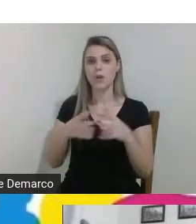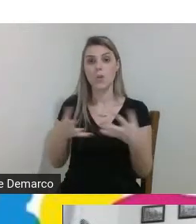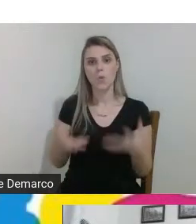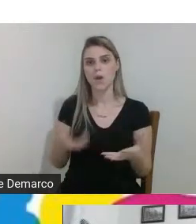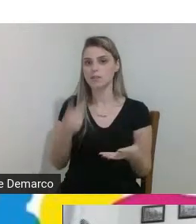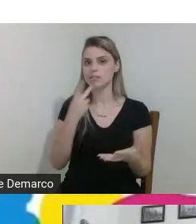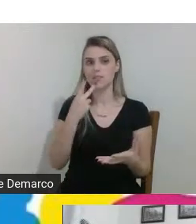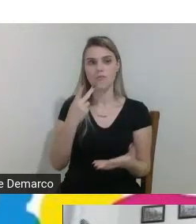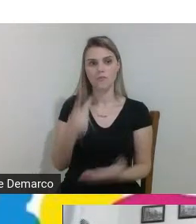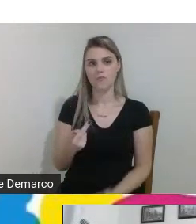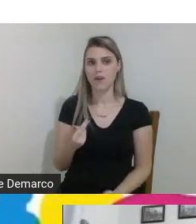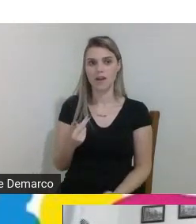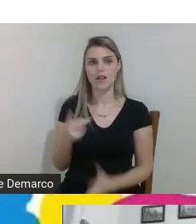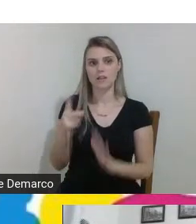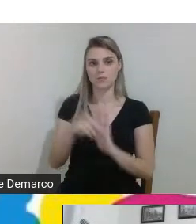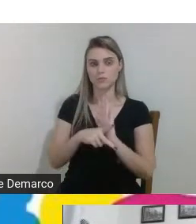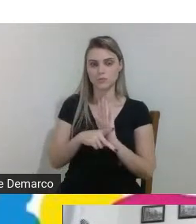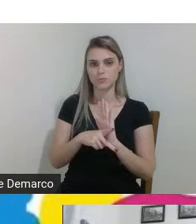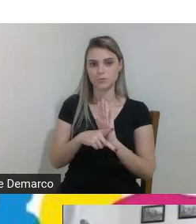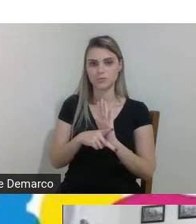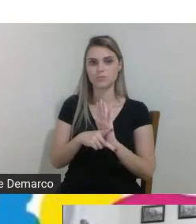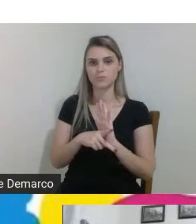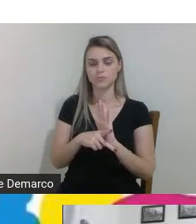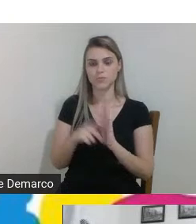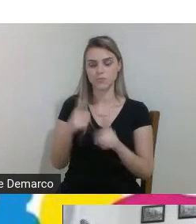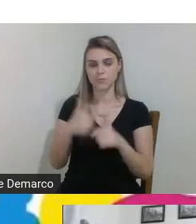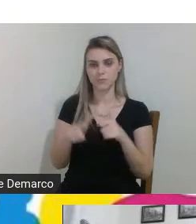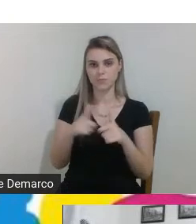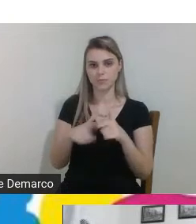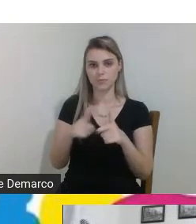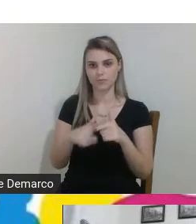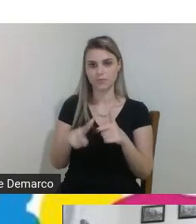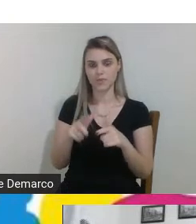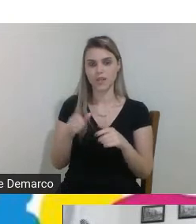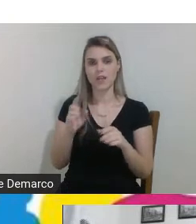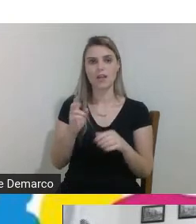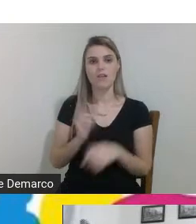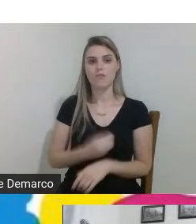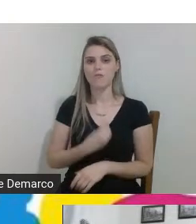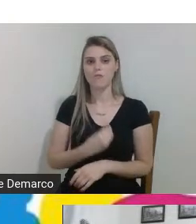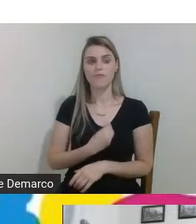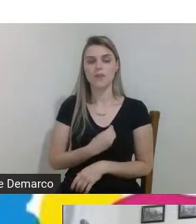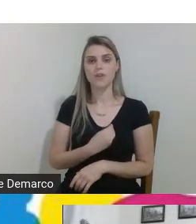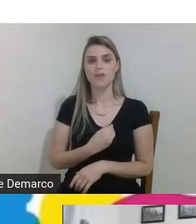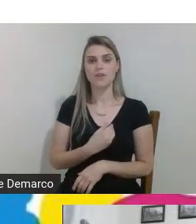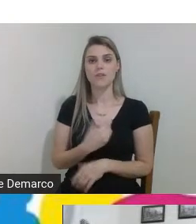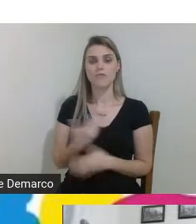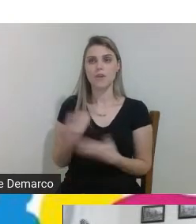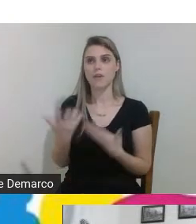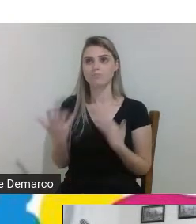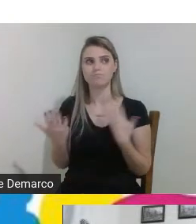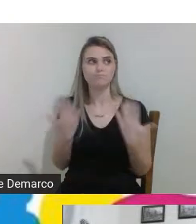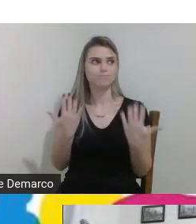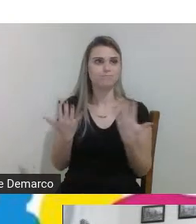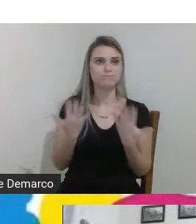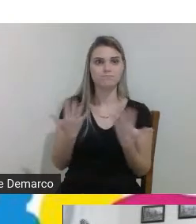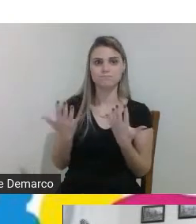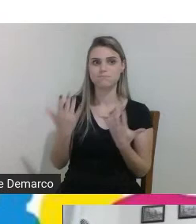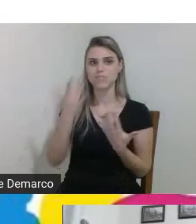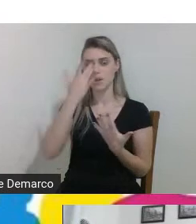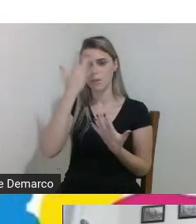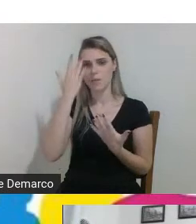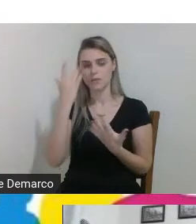do problema a gente acaba vivendo uma bolha se você não tem ninguém próximo que necessita de algum cuidado